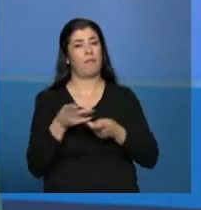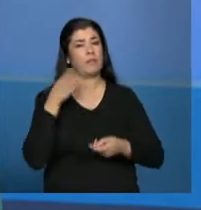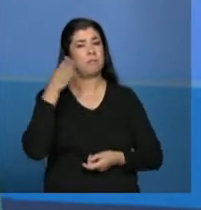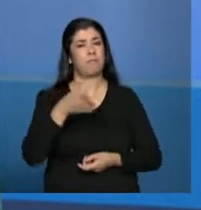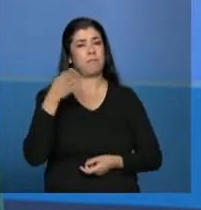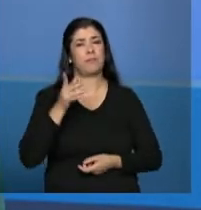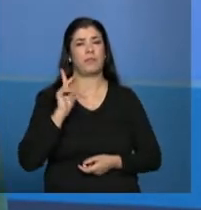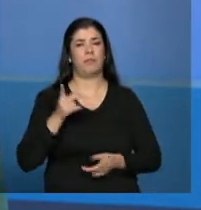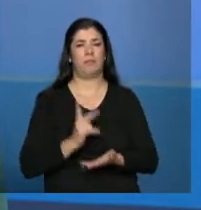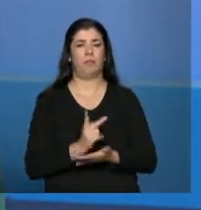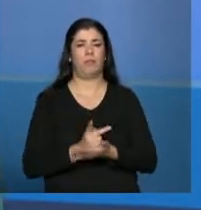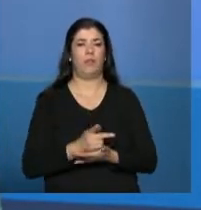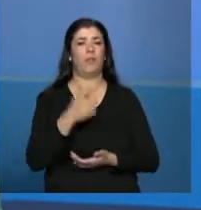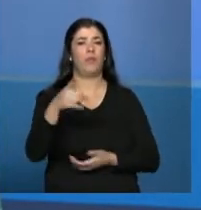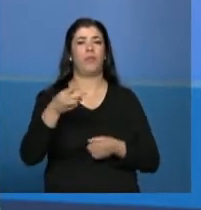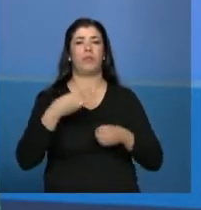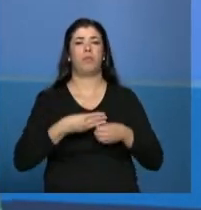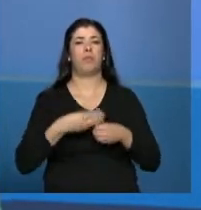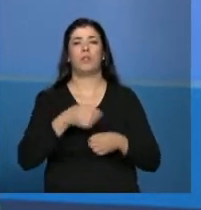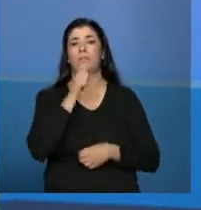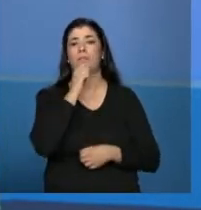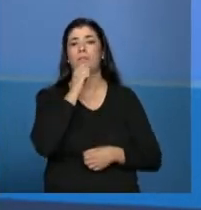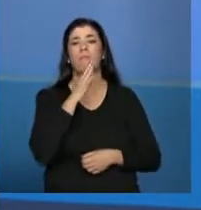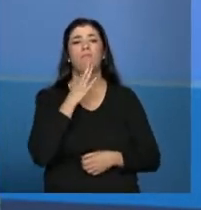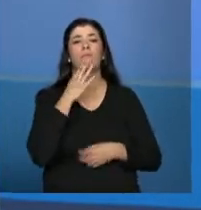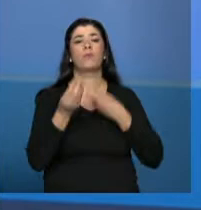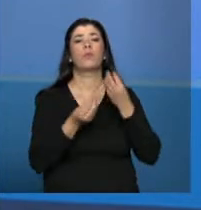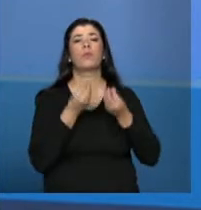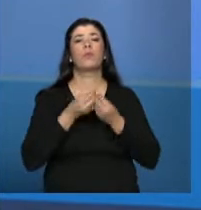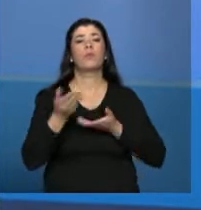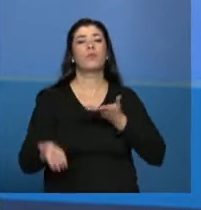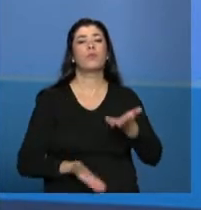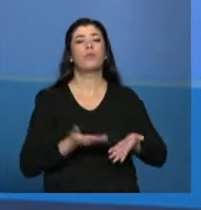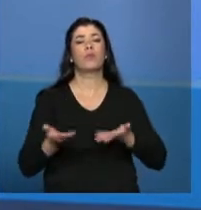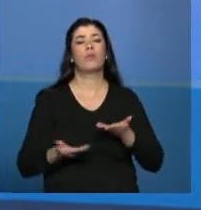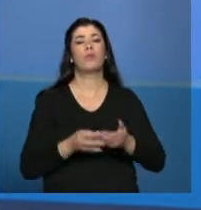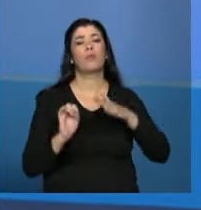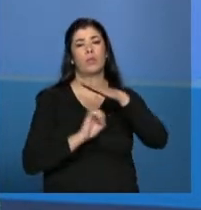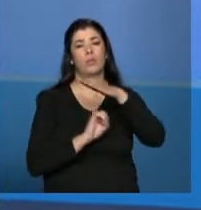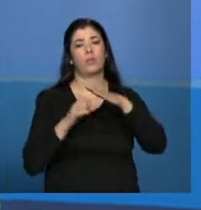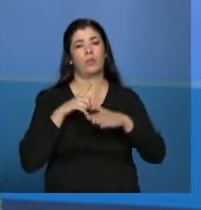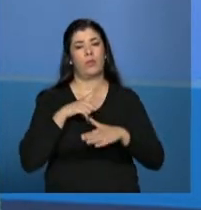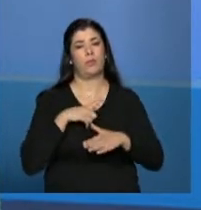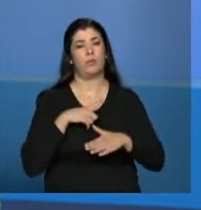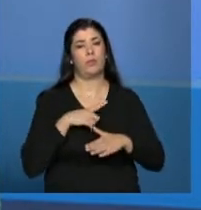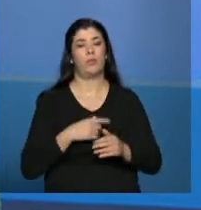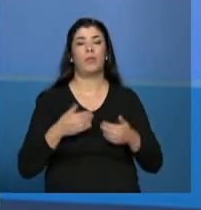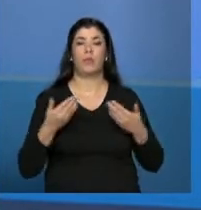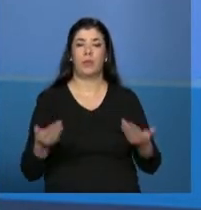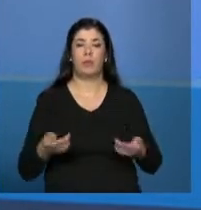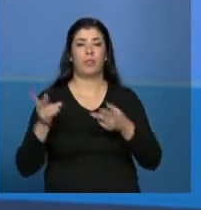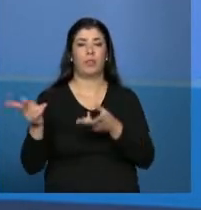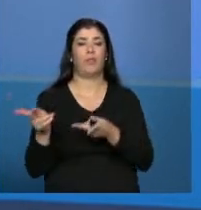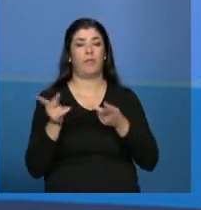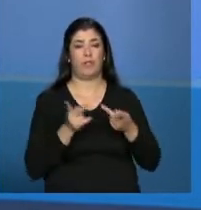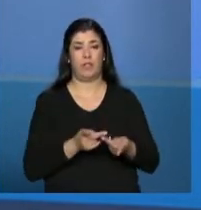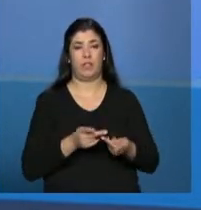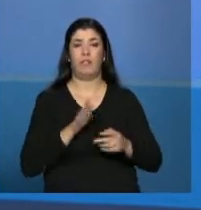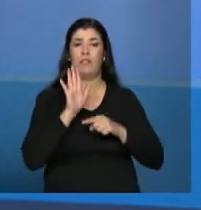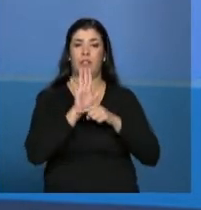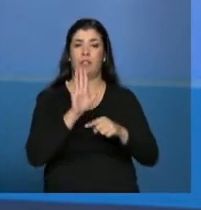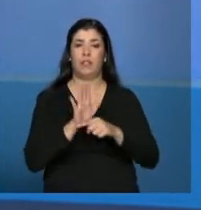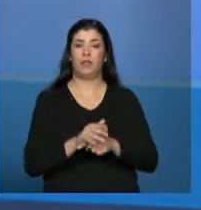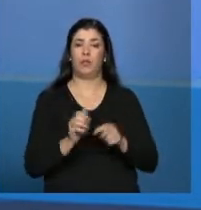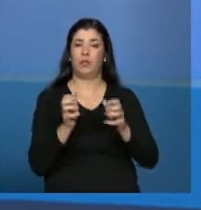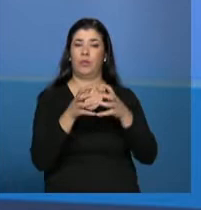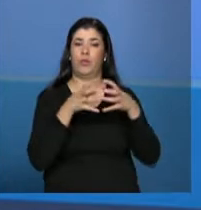municípios nunca chegaram a conhecer realmente, de fato, qual é o serviço que elas estão prestando. Então, nessa visita, é a oportunidade que o gestor e a equipe